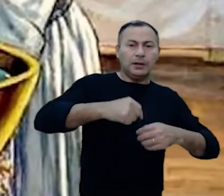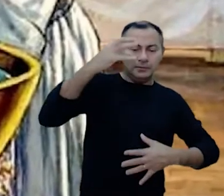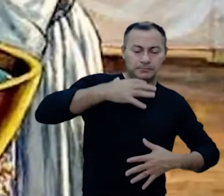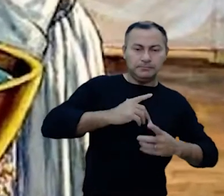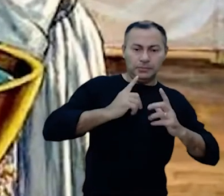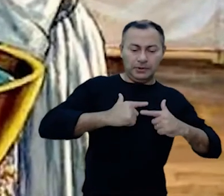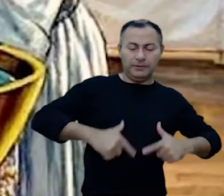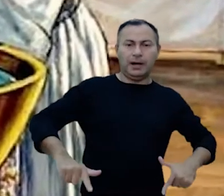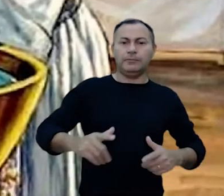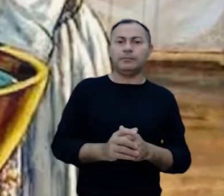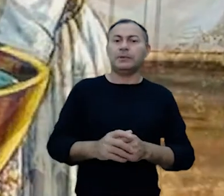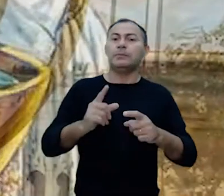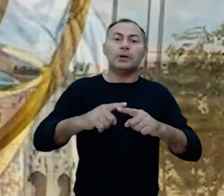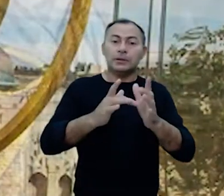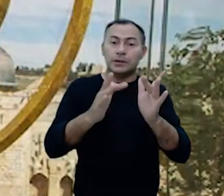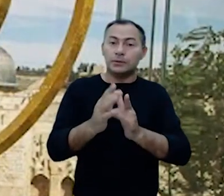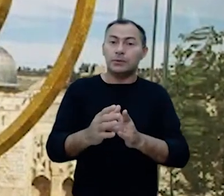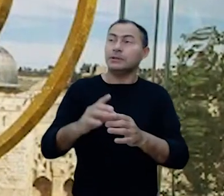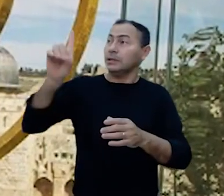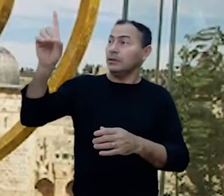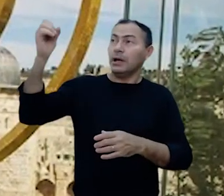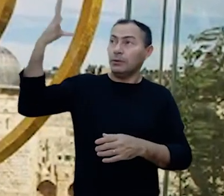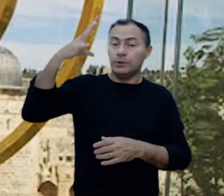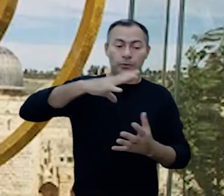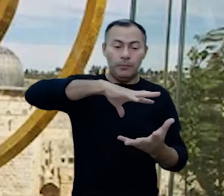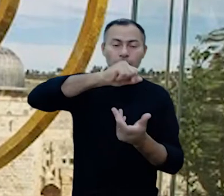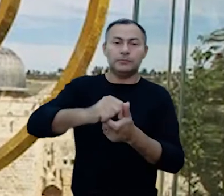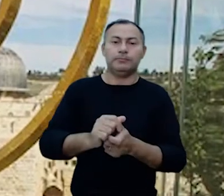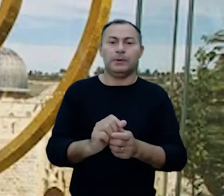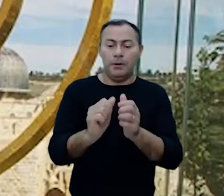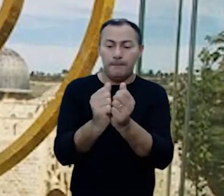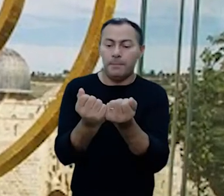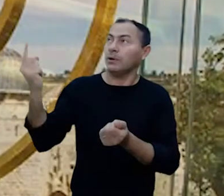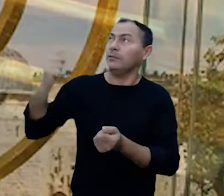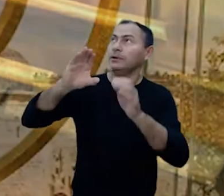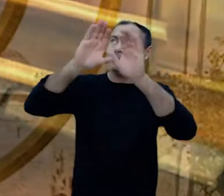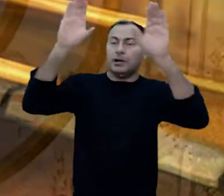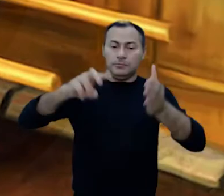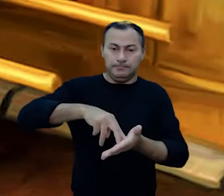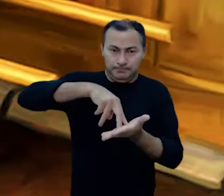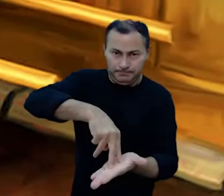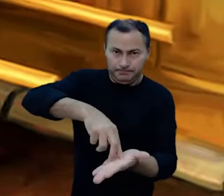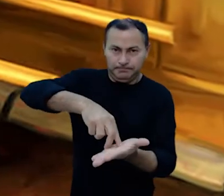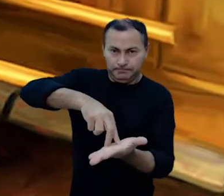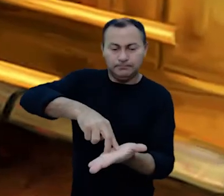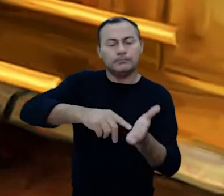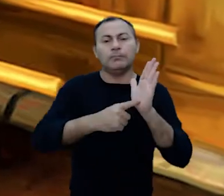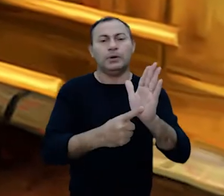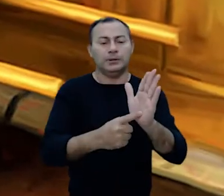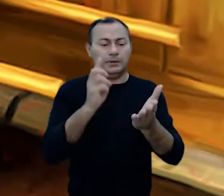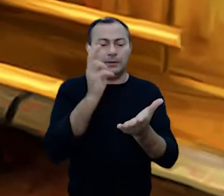veio nos trazer. E mais, Ele é a luz do mundo. Isto é a lâmpada de ouro. Ele é o pão que veio dos céus para nos sustentar.